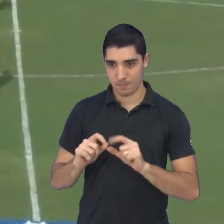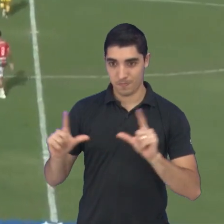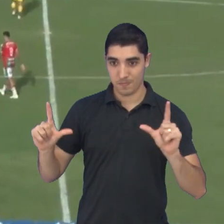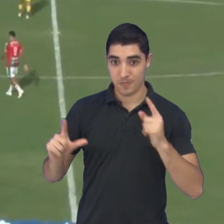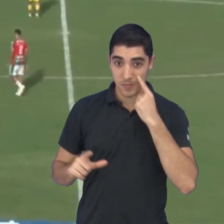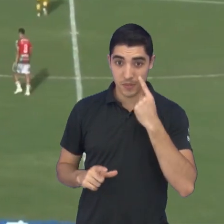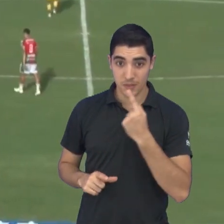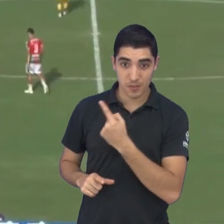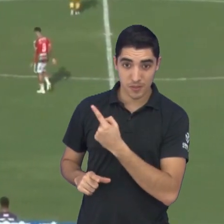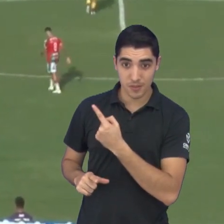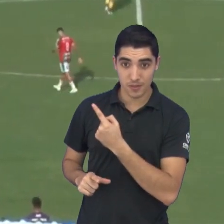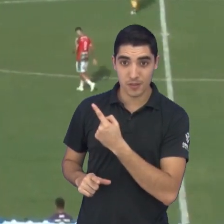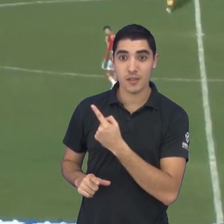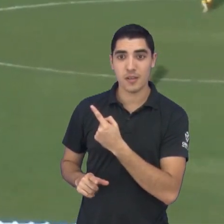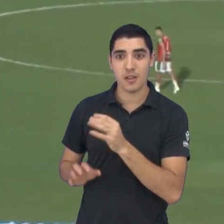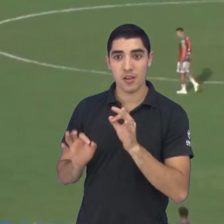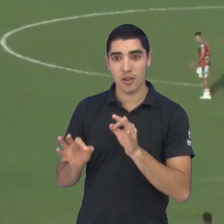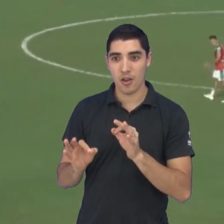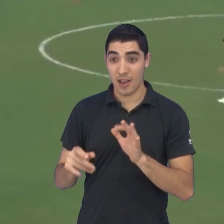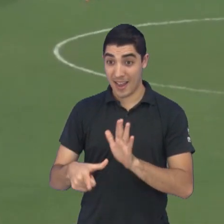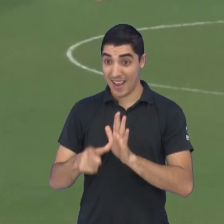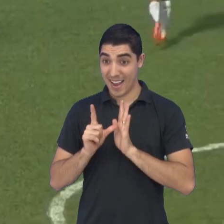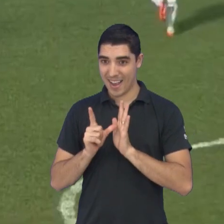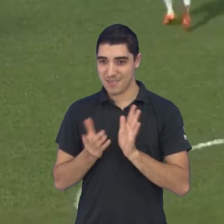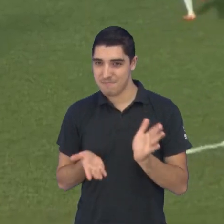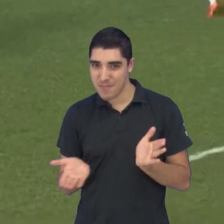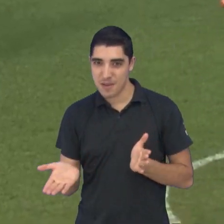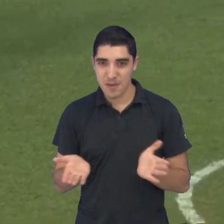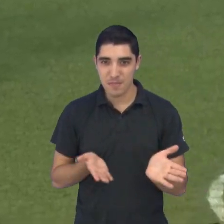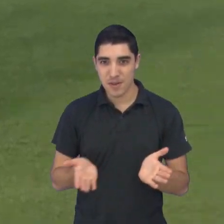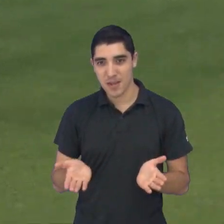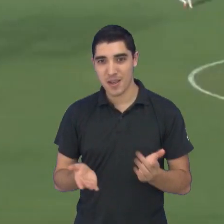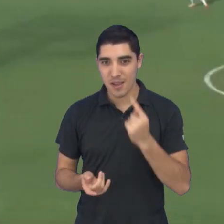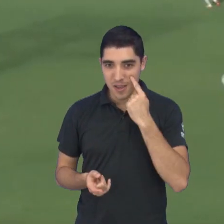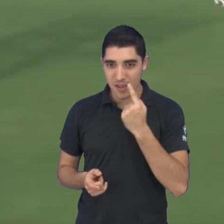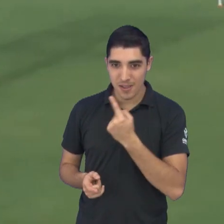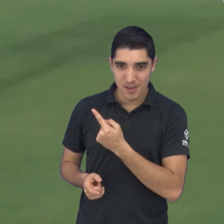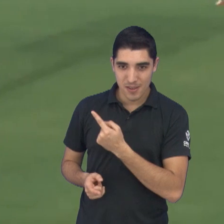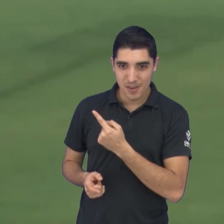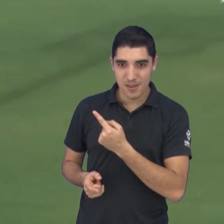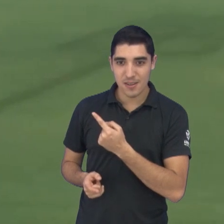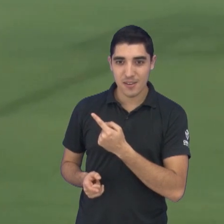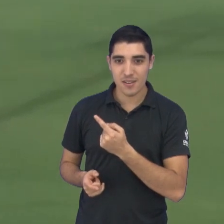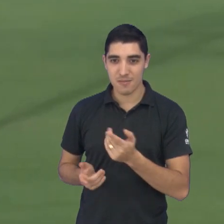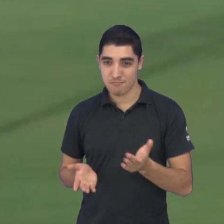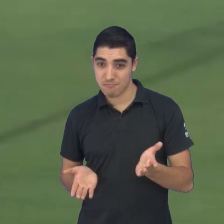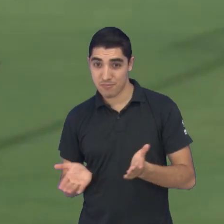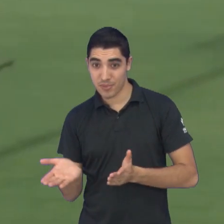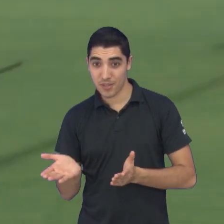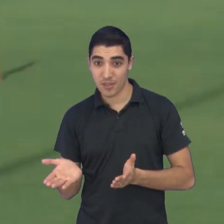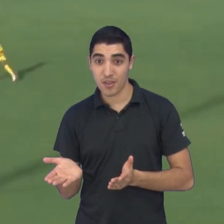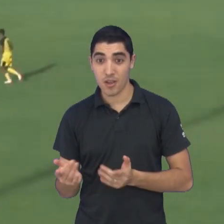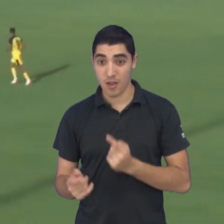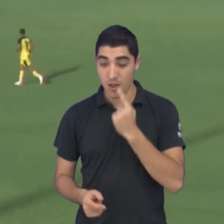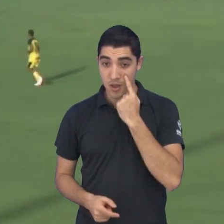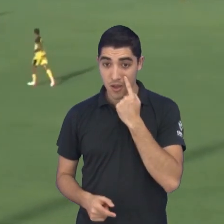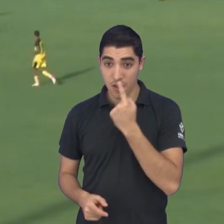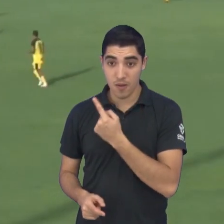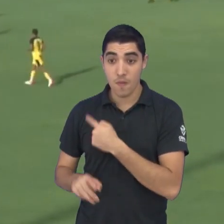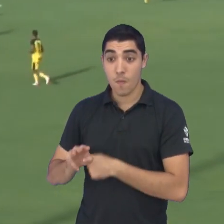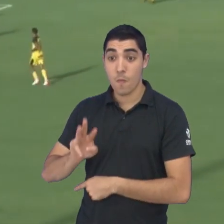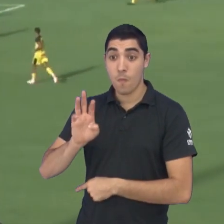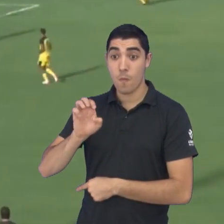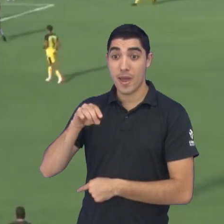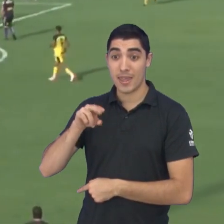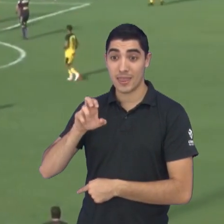O Israel começou lá na origem da jogada mesmo. Olha que beleza. Vai lá, o pessoal vai tocar a bola, a câmera vai aproximar. Que beleza. Aí teve ali, o Wendel foi